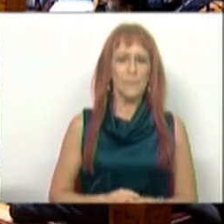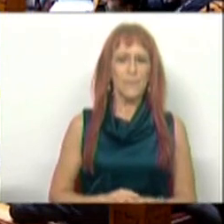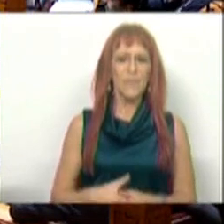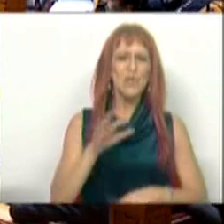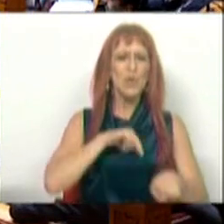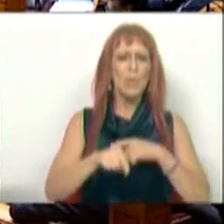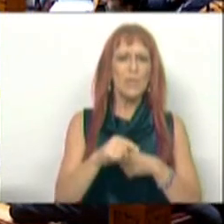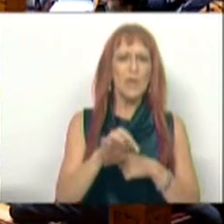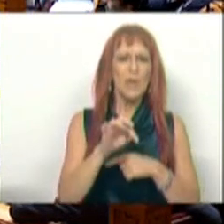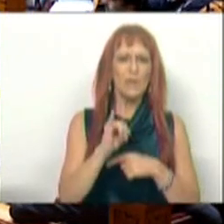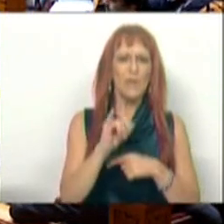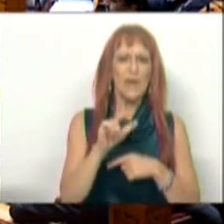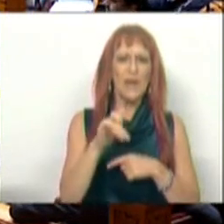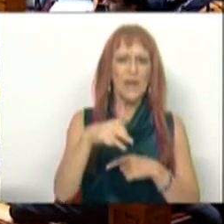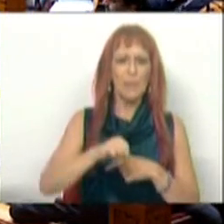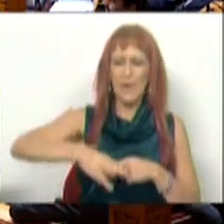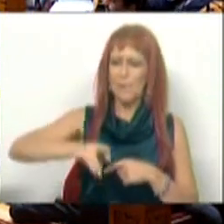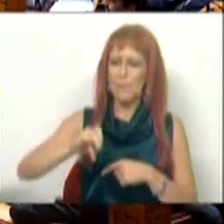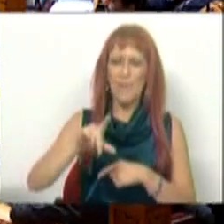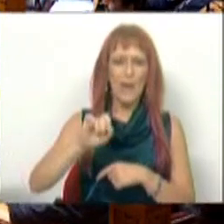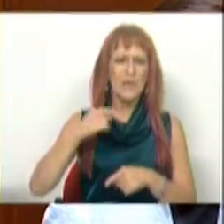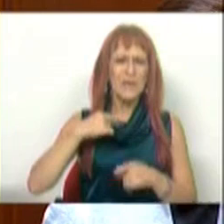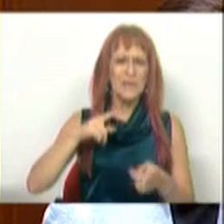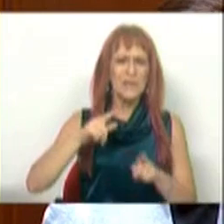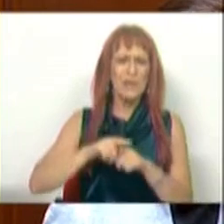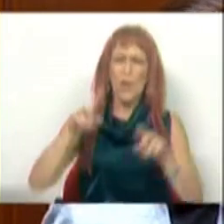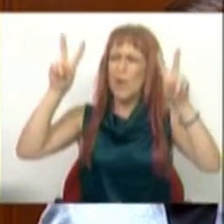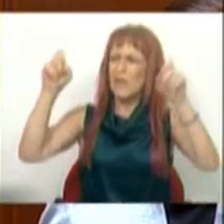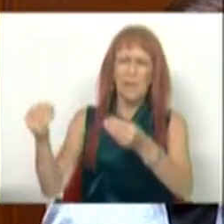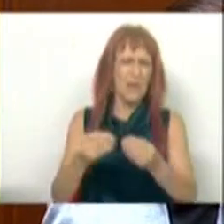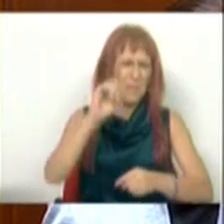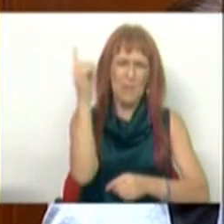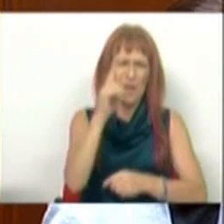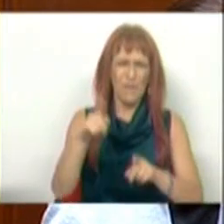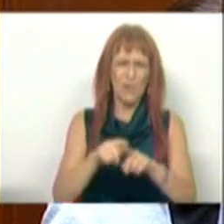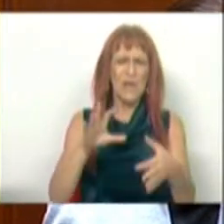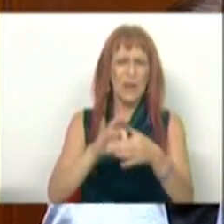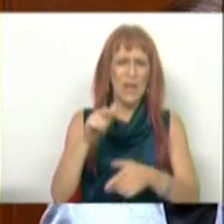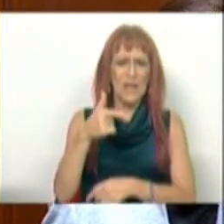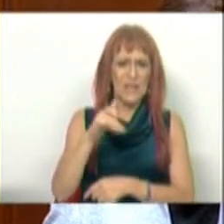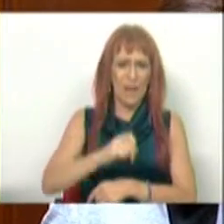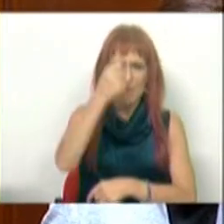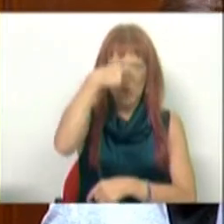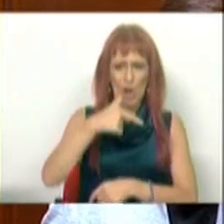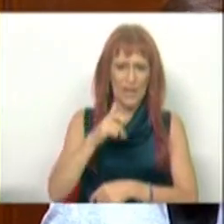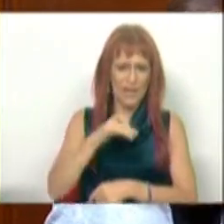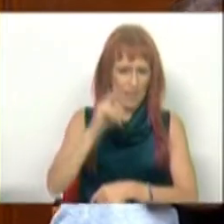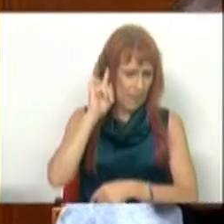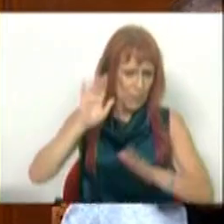O Sr. Deputado Filipe Melo traz um tema e já não é a primeira vez importante sobre a TAP e sobre a história da TAP.